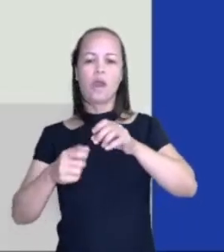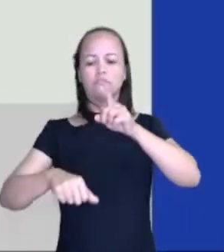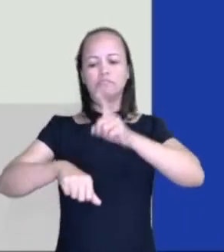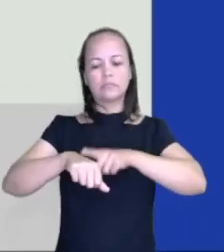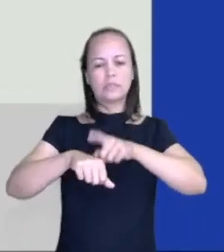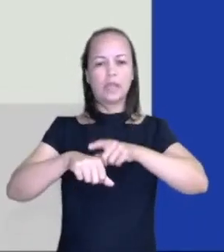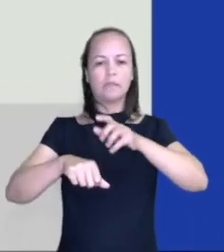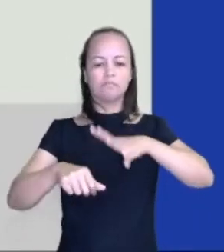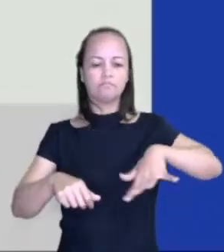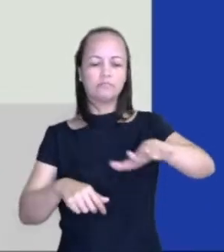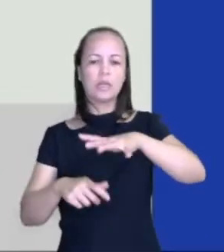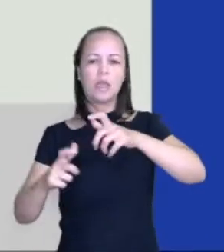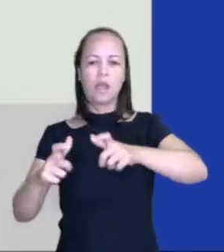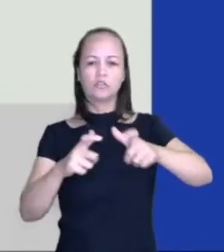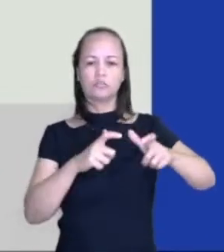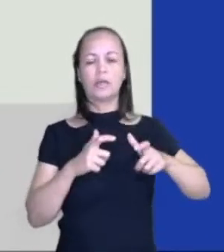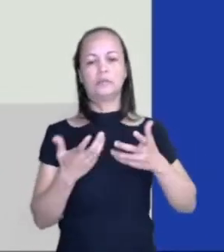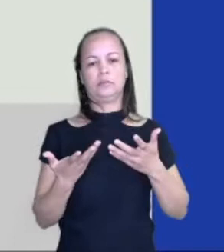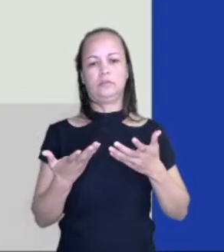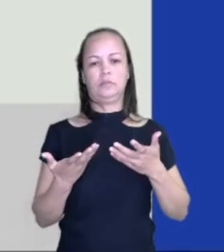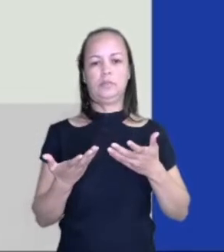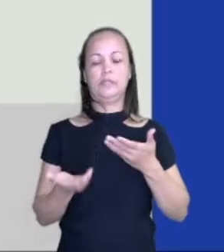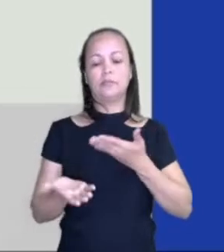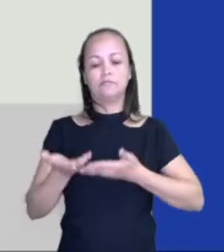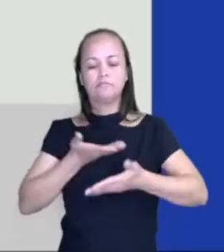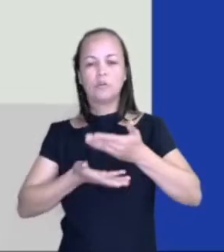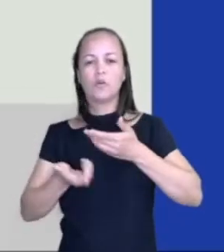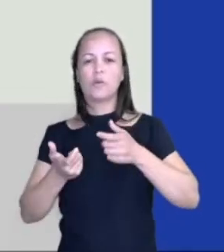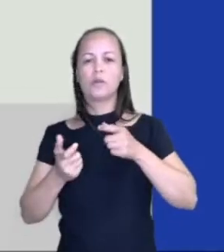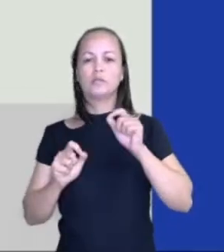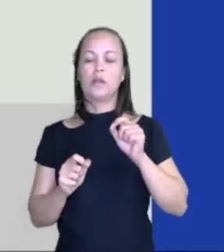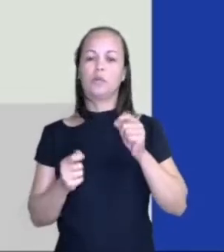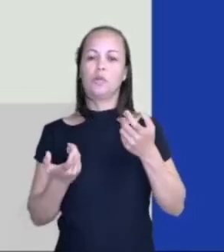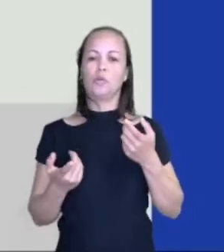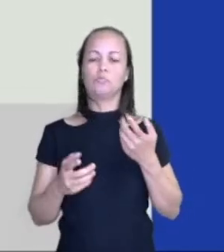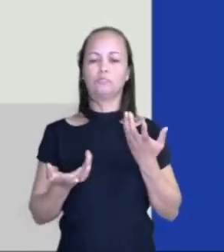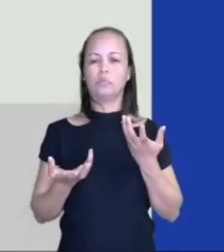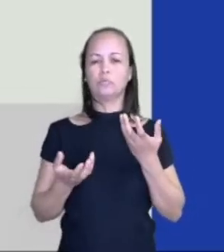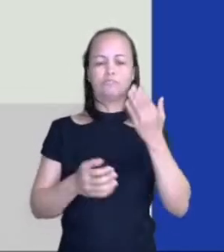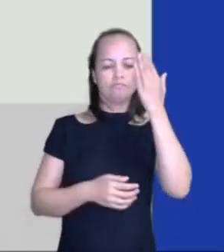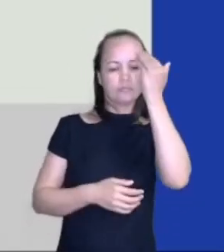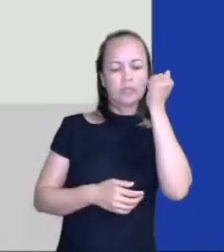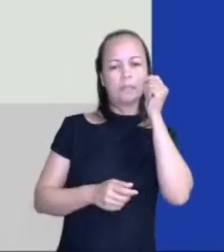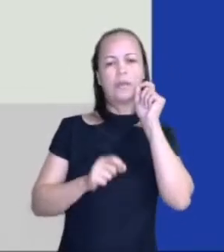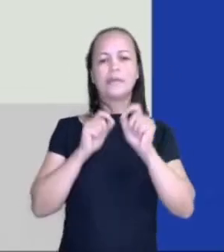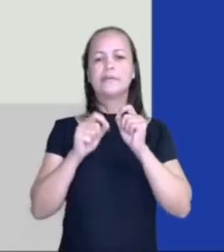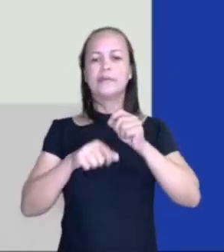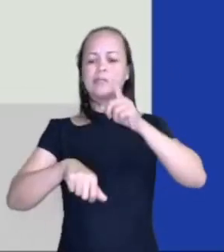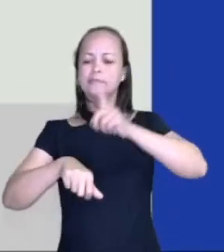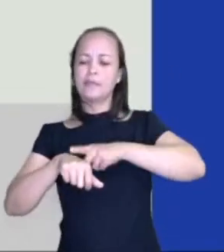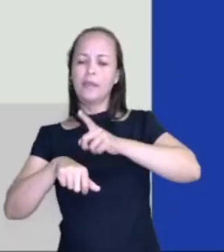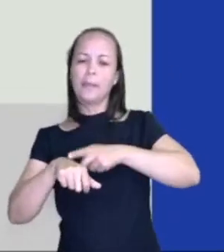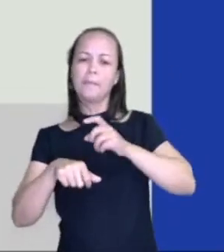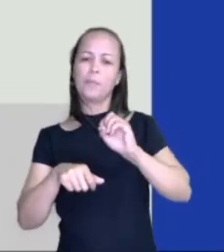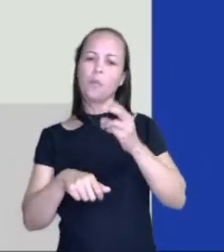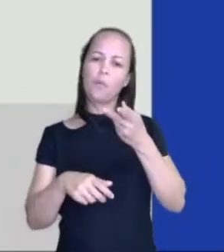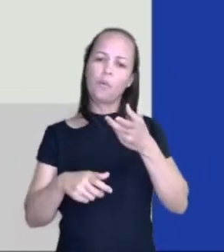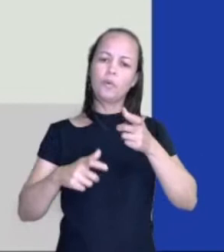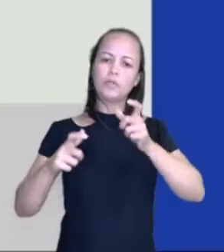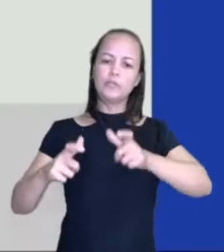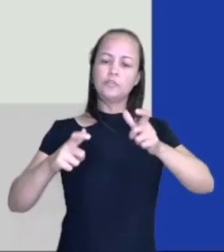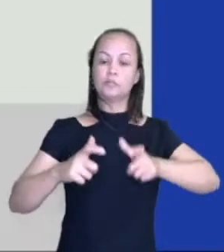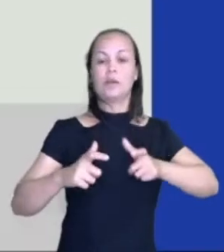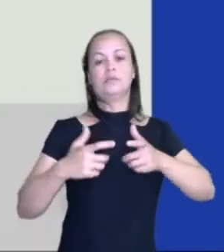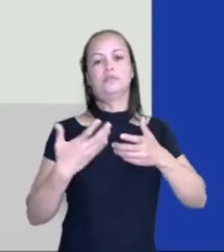Isso aí nós vamos, a partir de algum ponto aqui, saber que tempo seria esse, que espaço seria